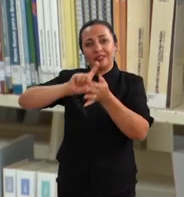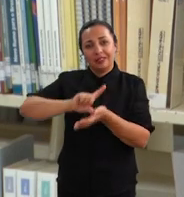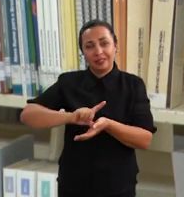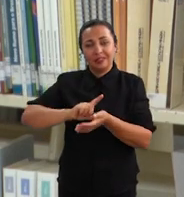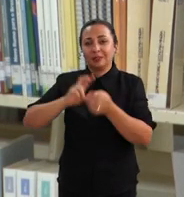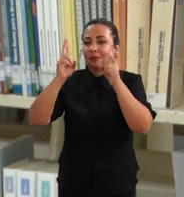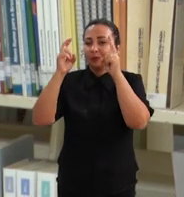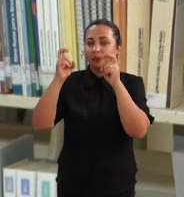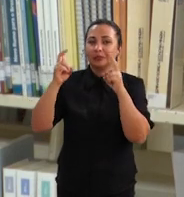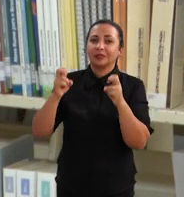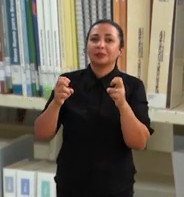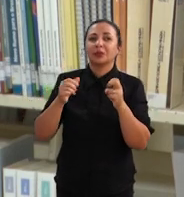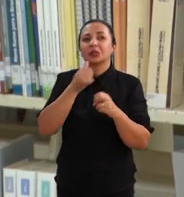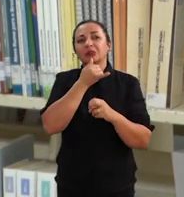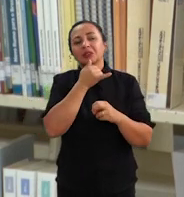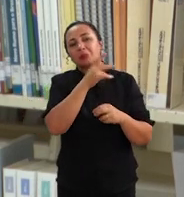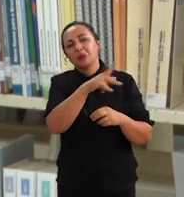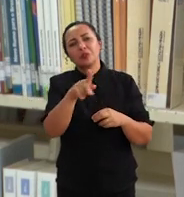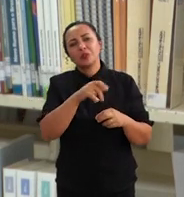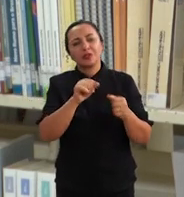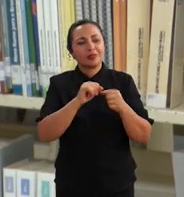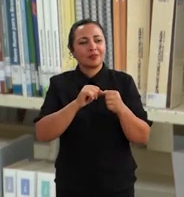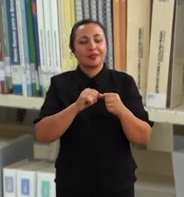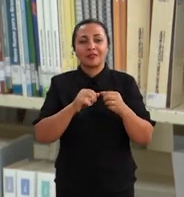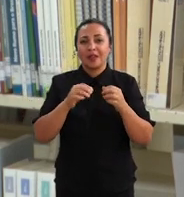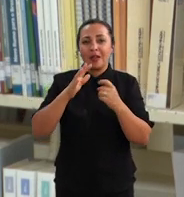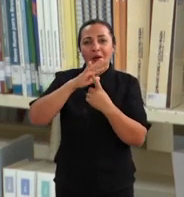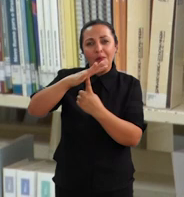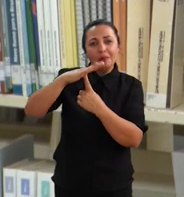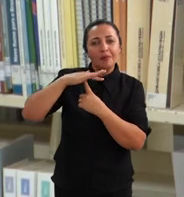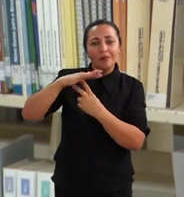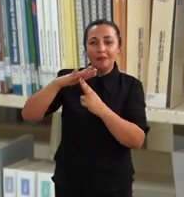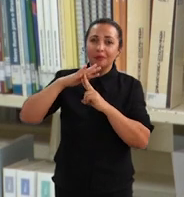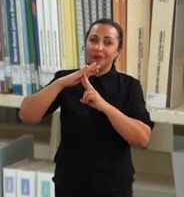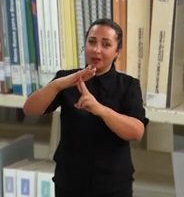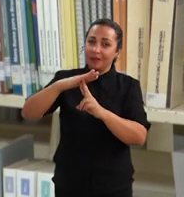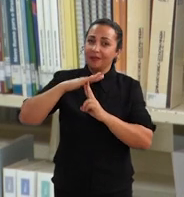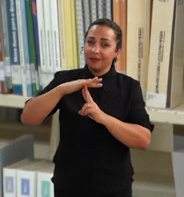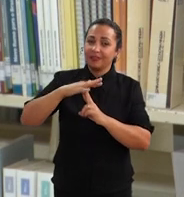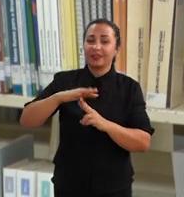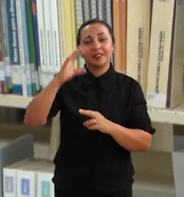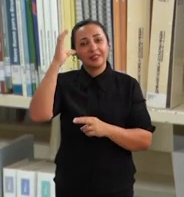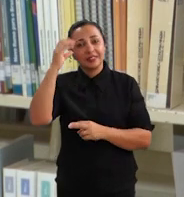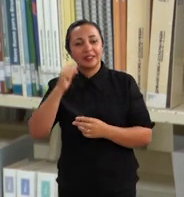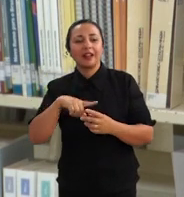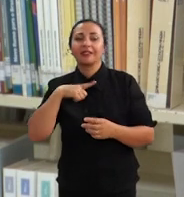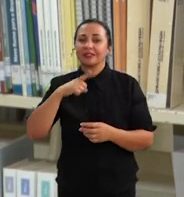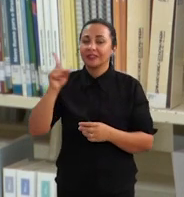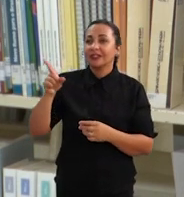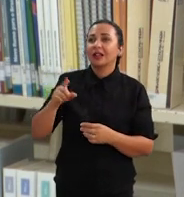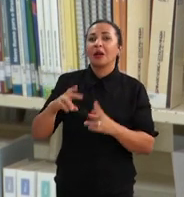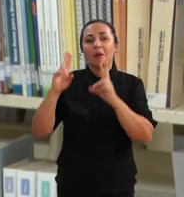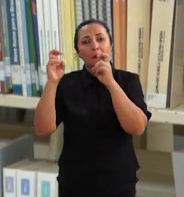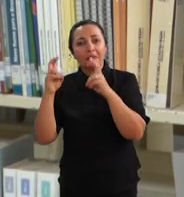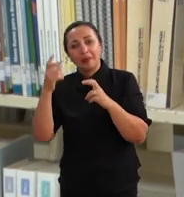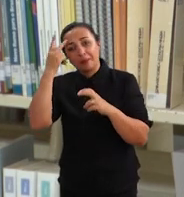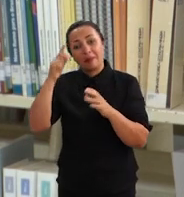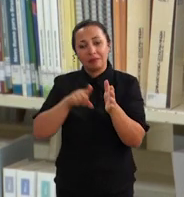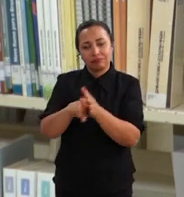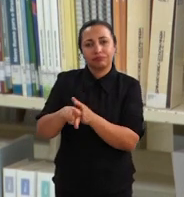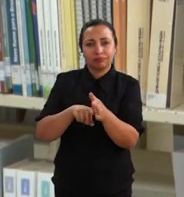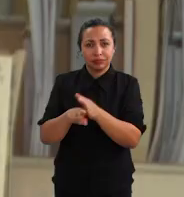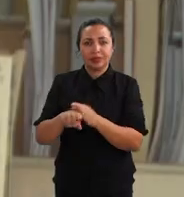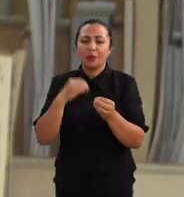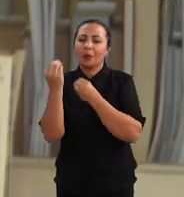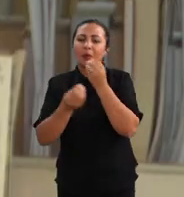temática, por exemplo, o professor vai fazer uma feira de ciências. Então a gente tem lá uma suposta tema para